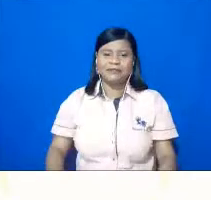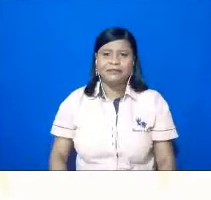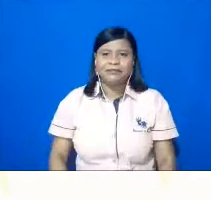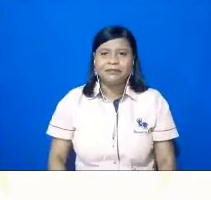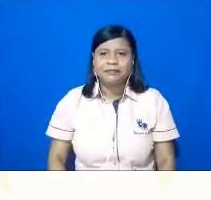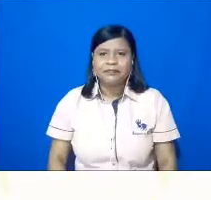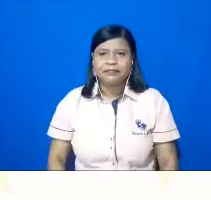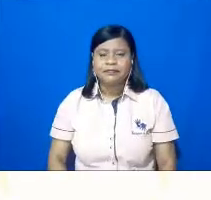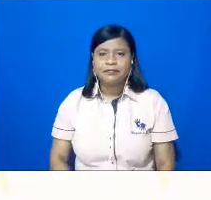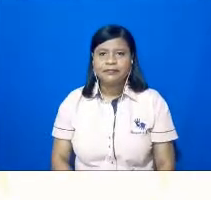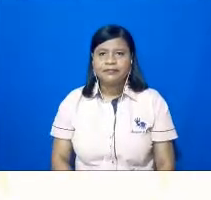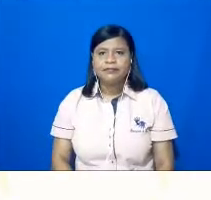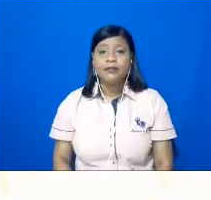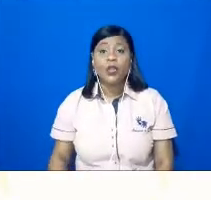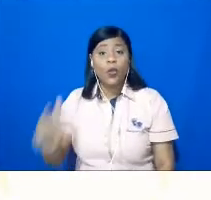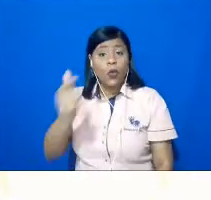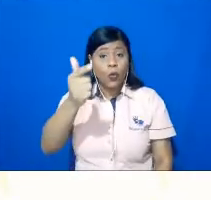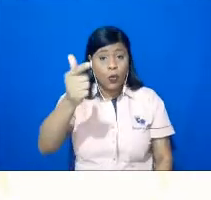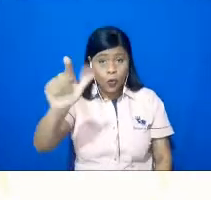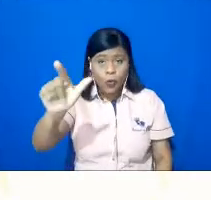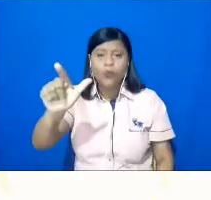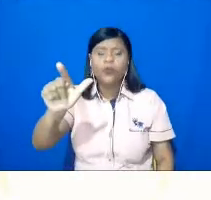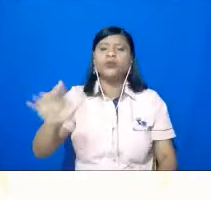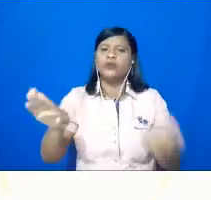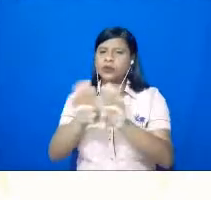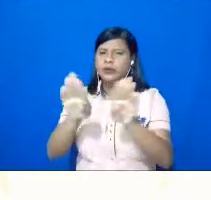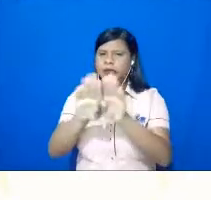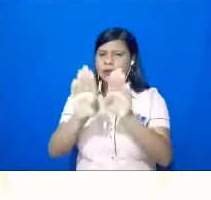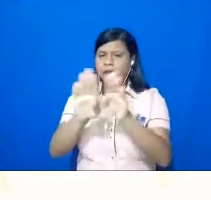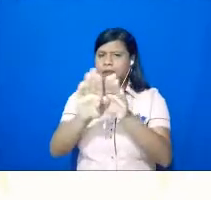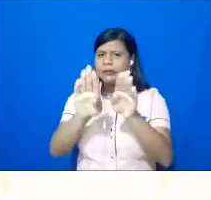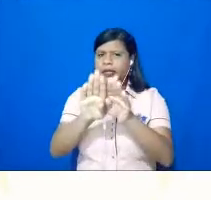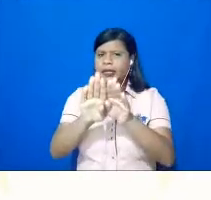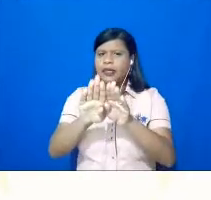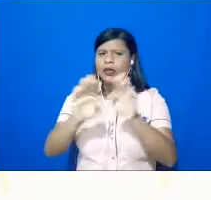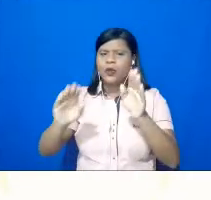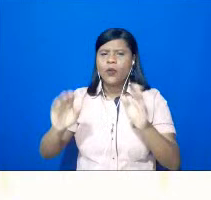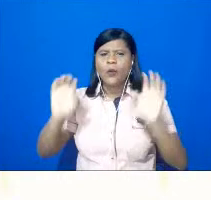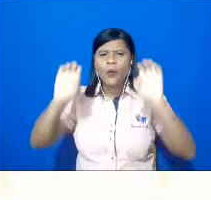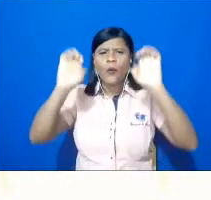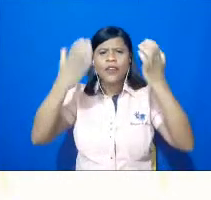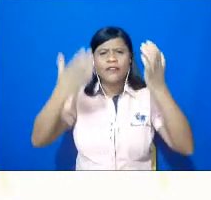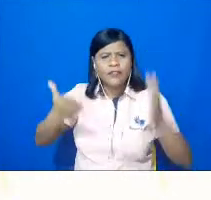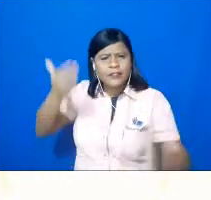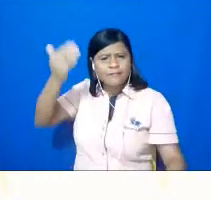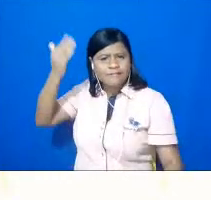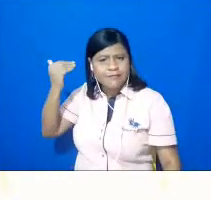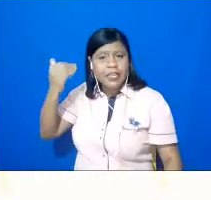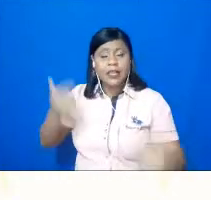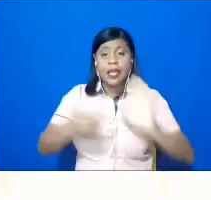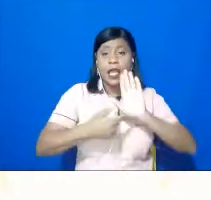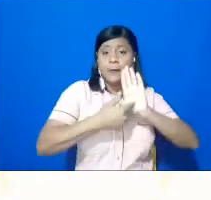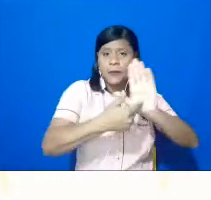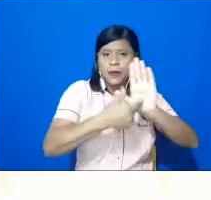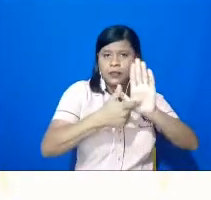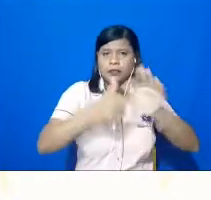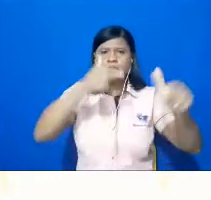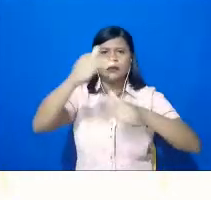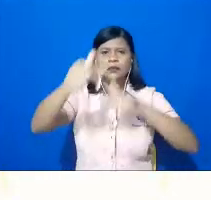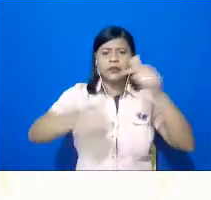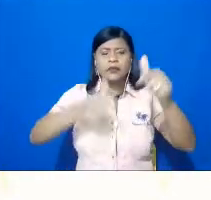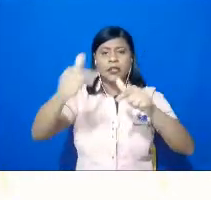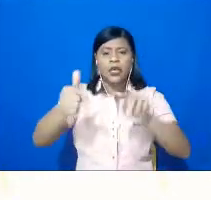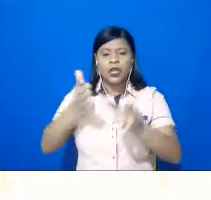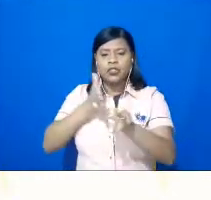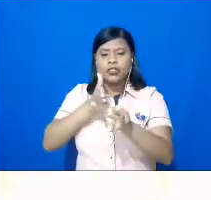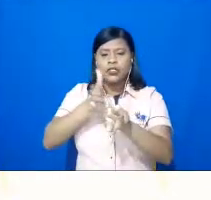Um outro ponto também relacionado ao evento passado, a apresentação dos trabalhos foi organizada em dois eixos temáticos,